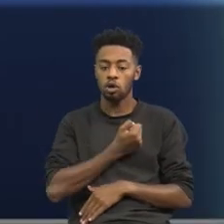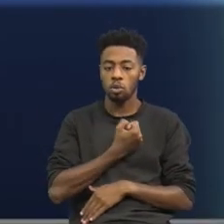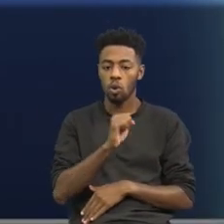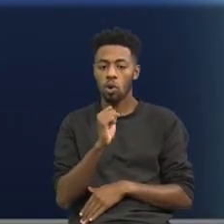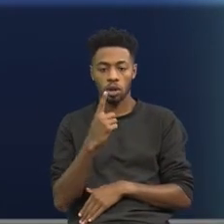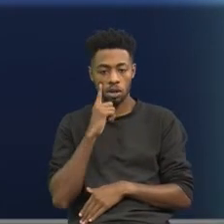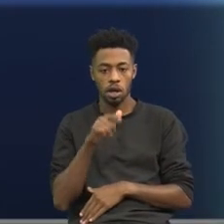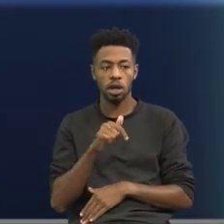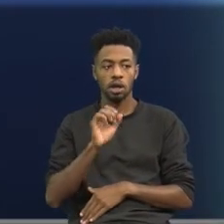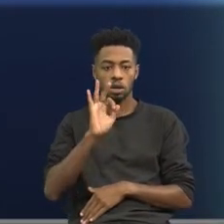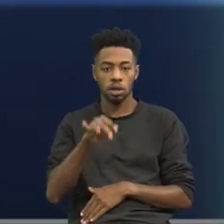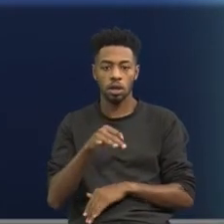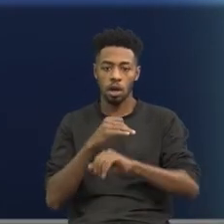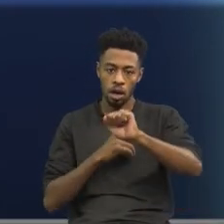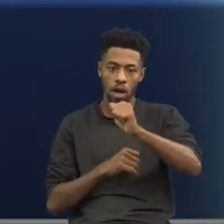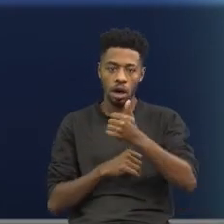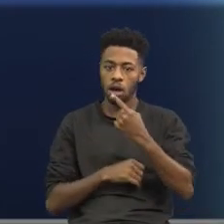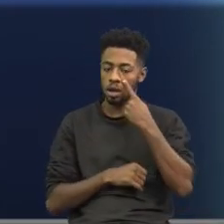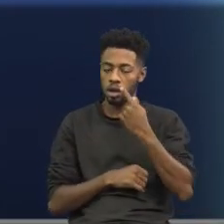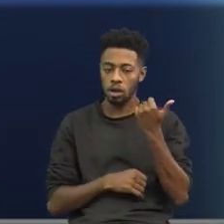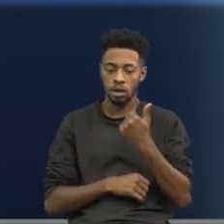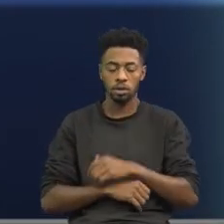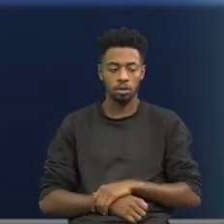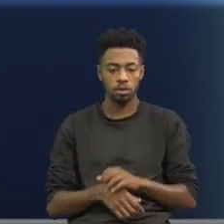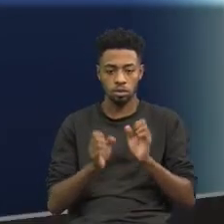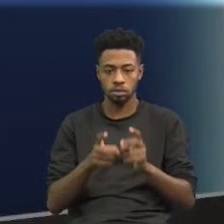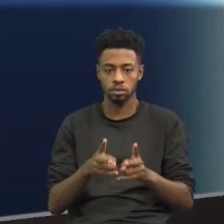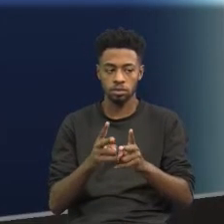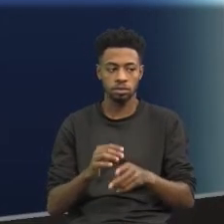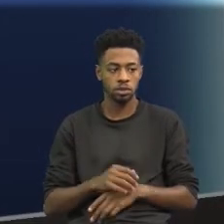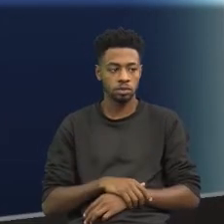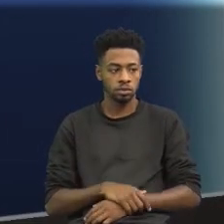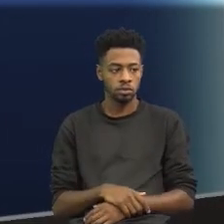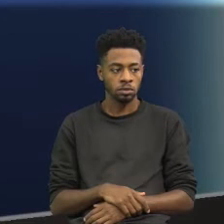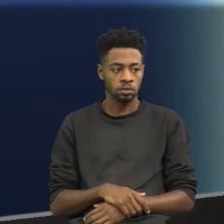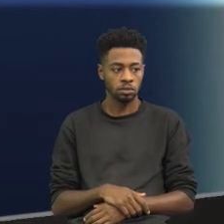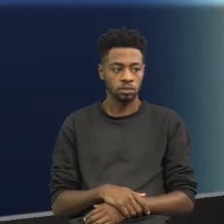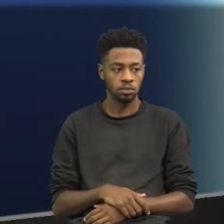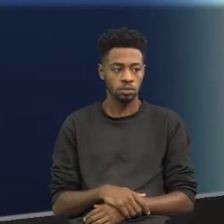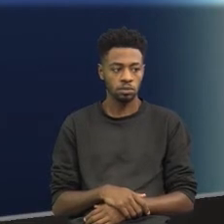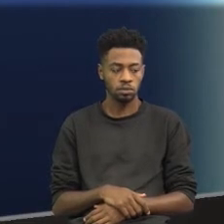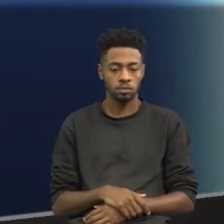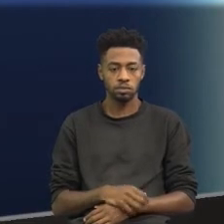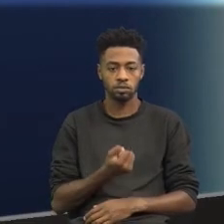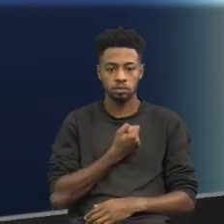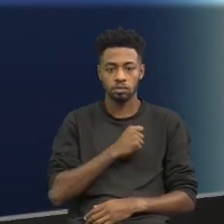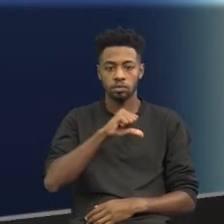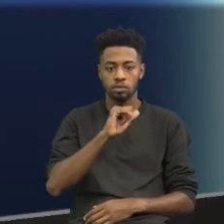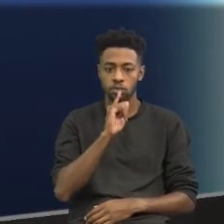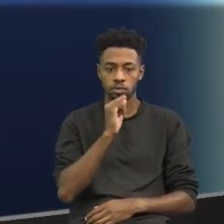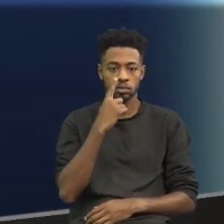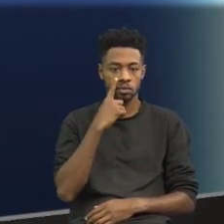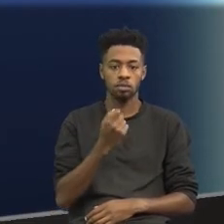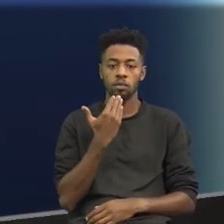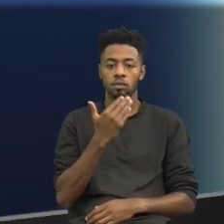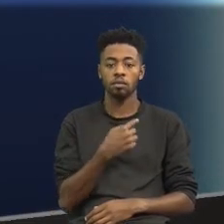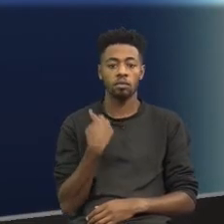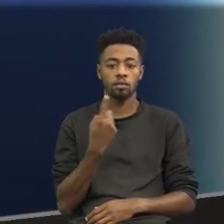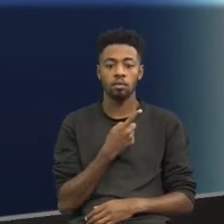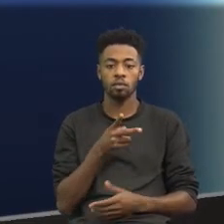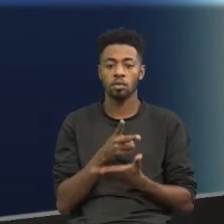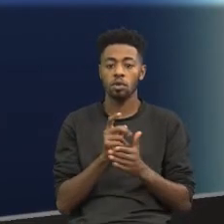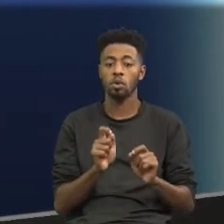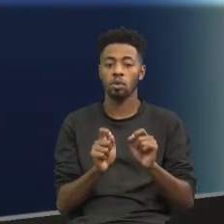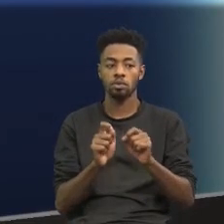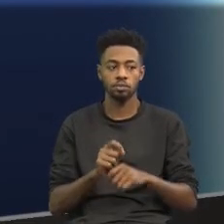deve ter sido a letra A, de amor. A questão número nove. Bom, a questão número nove pede para a gente o